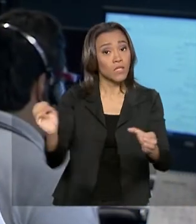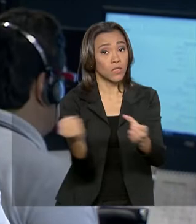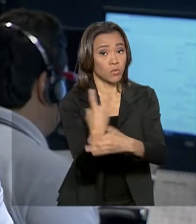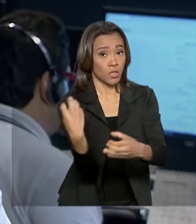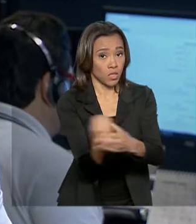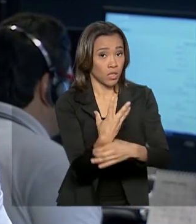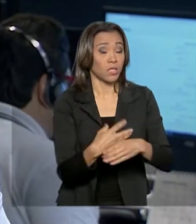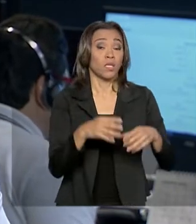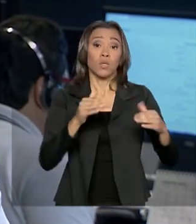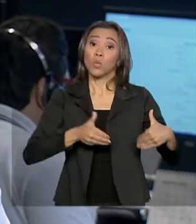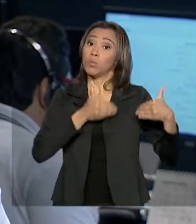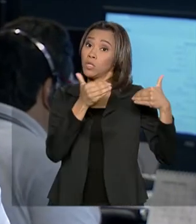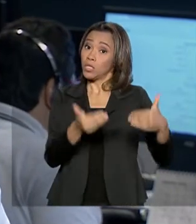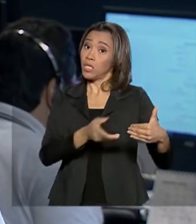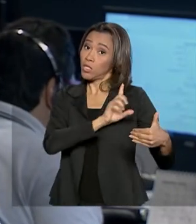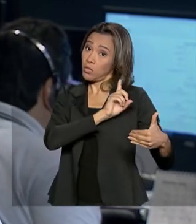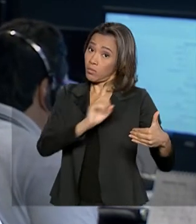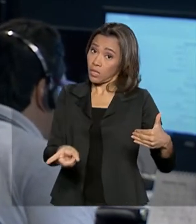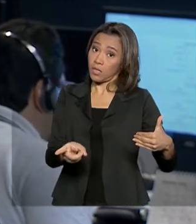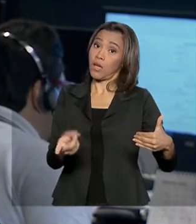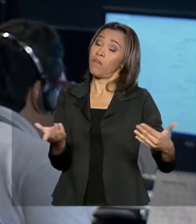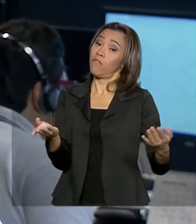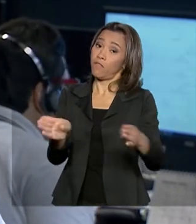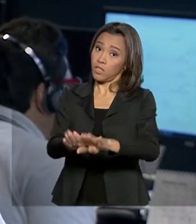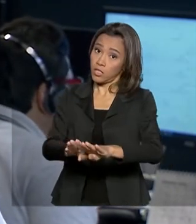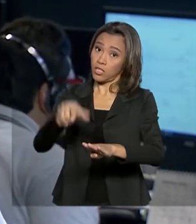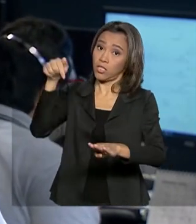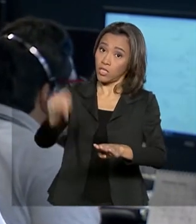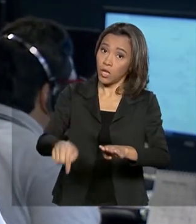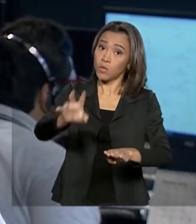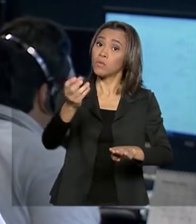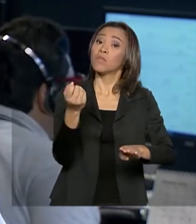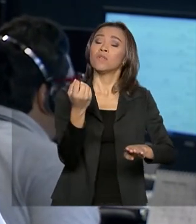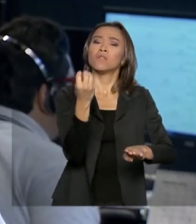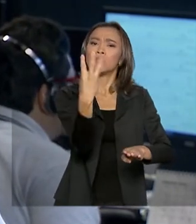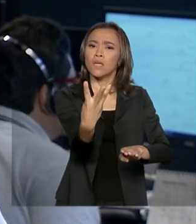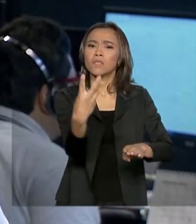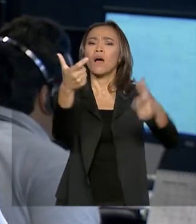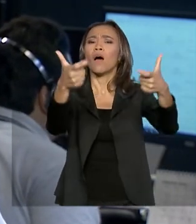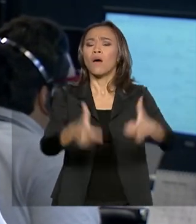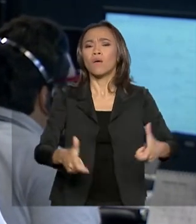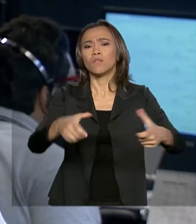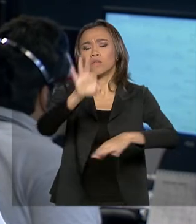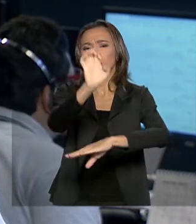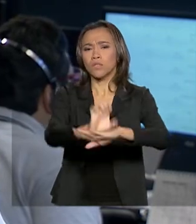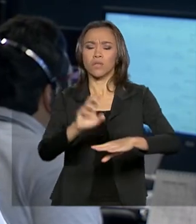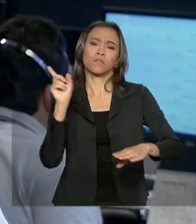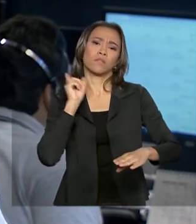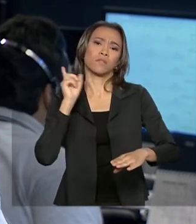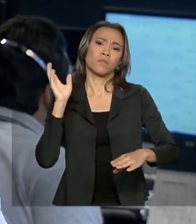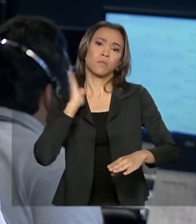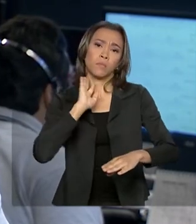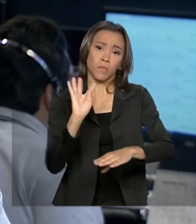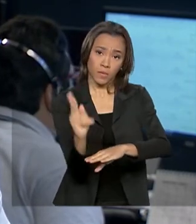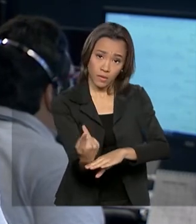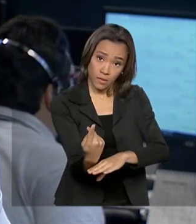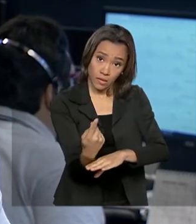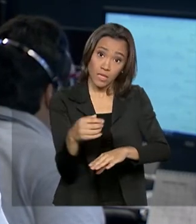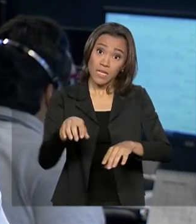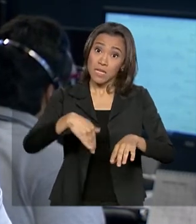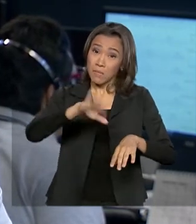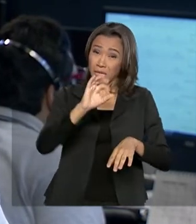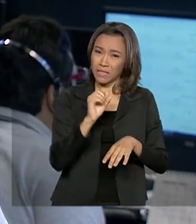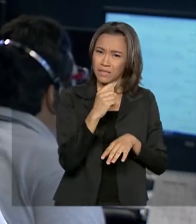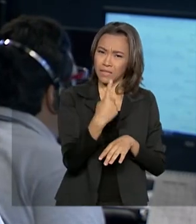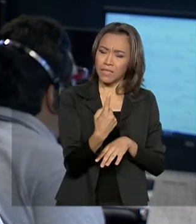fechado a unidade Três Lobos da cervejaria Bacher, localizada em Belo Horizonte, e apreendido quase 150 mil litros de